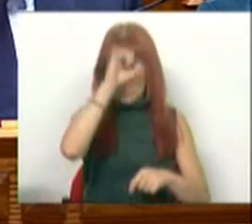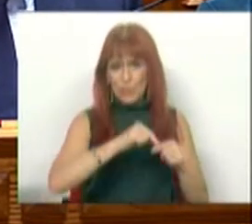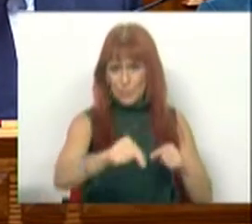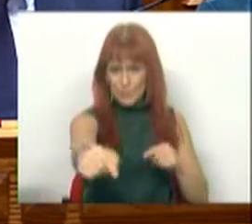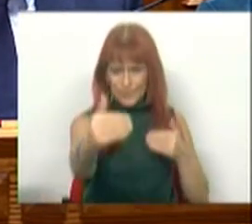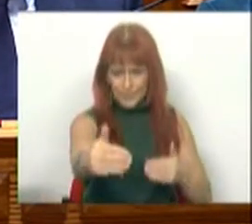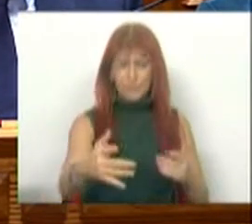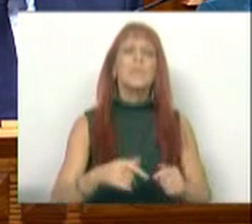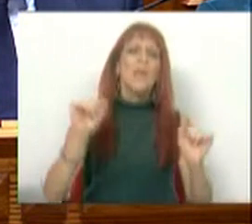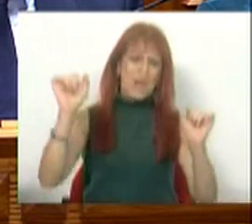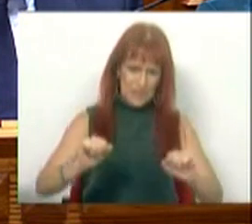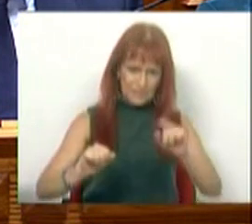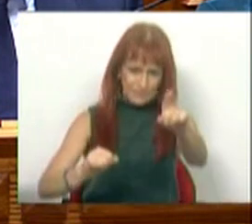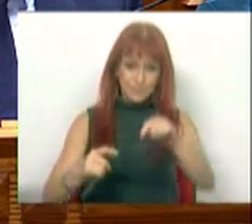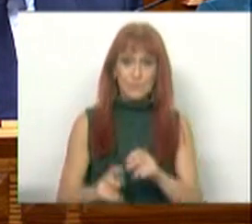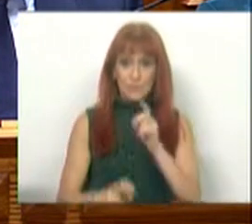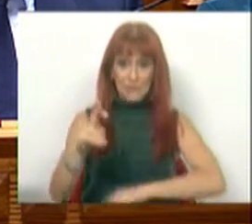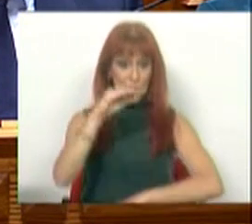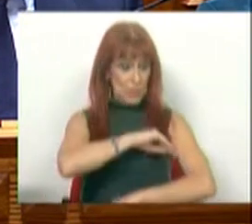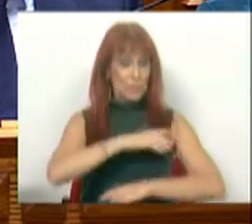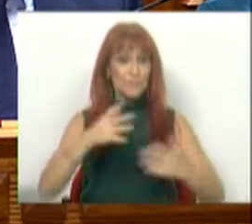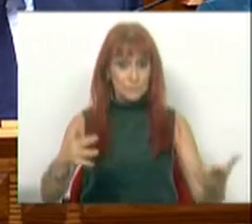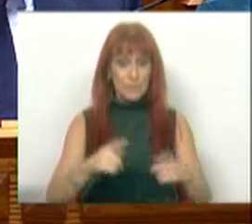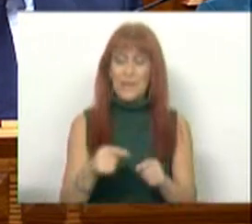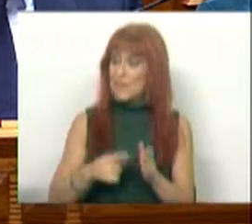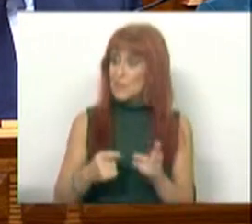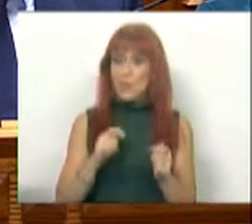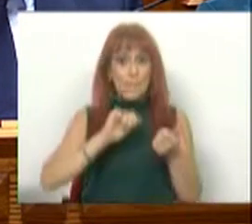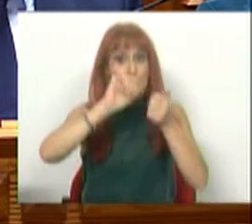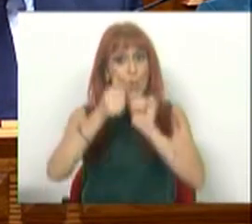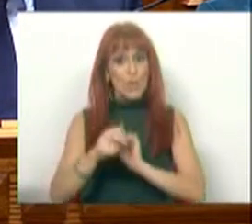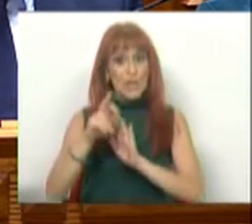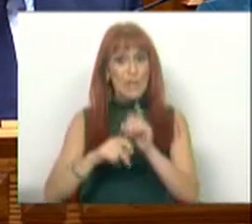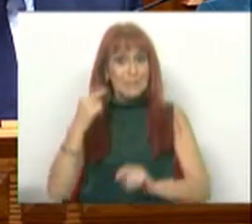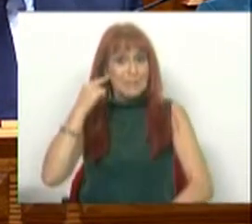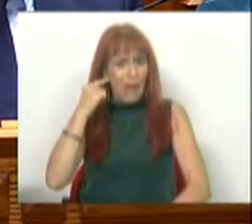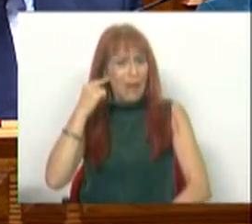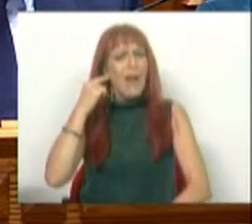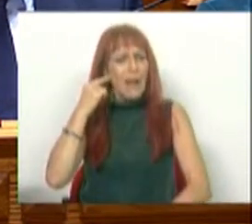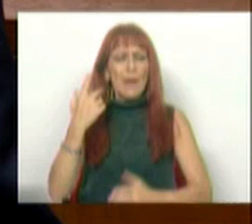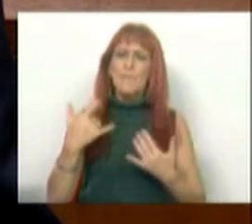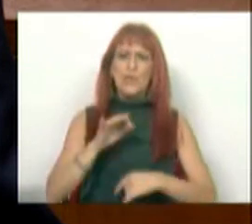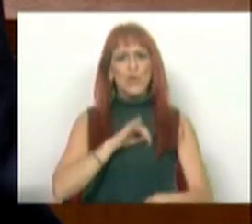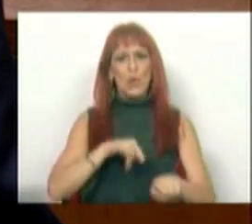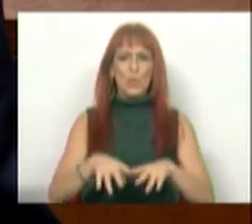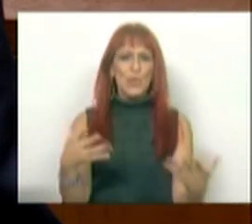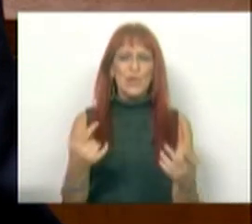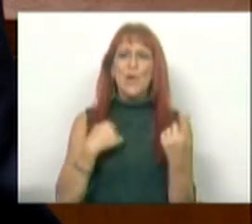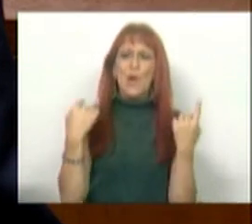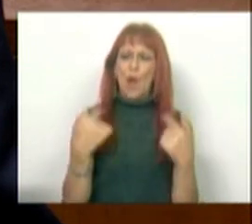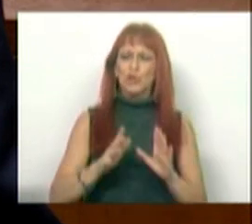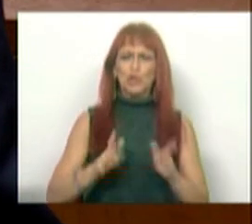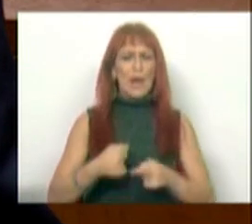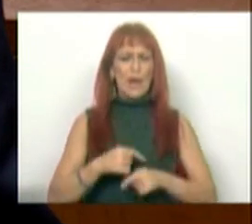legislatura. E, sim, para aumentar os salários é necessário mudar o regime da caducidade. Mas, Sr. Deputado, nós